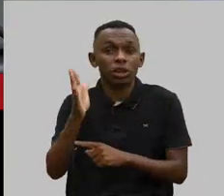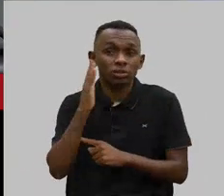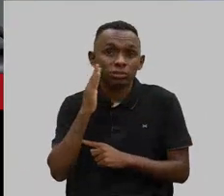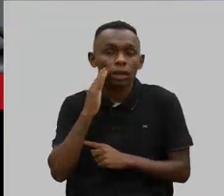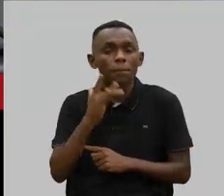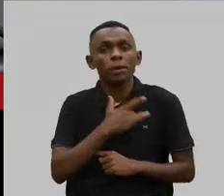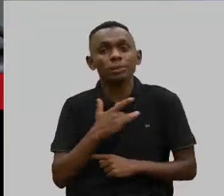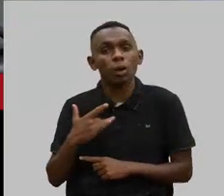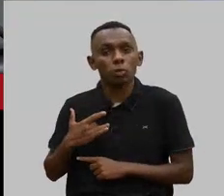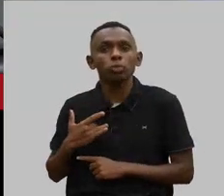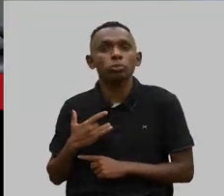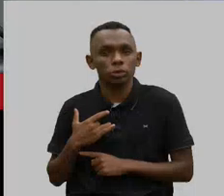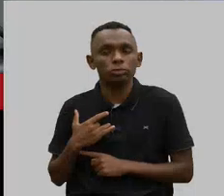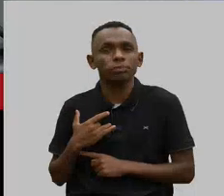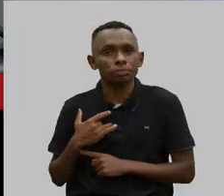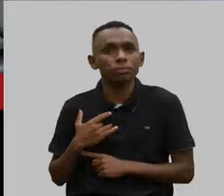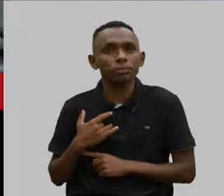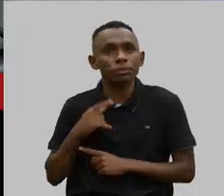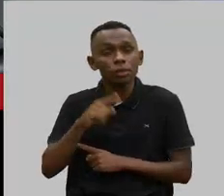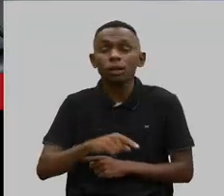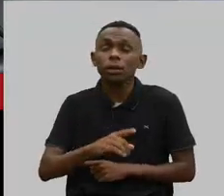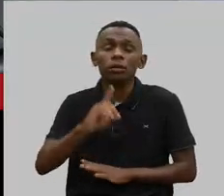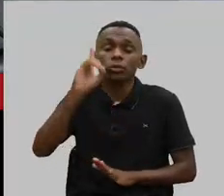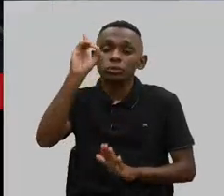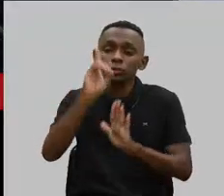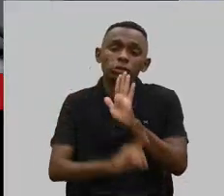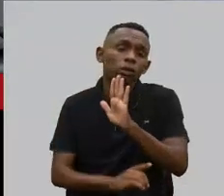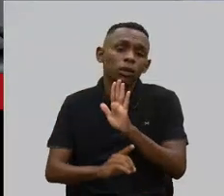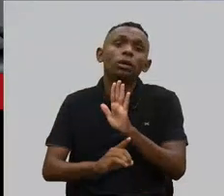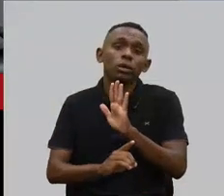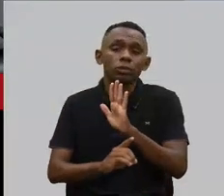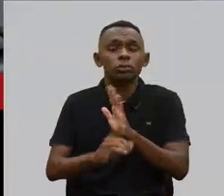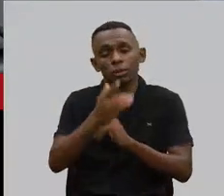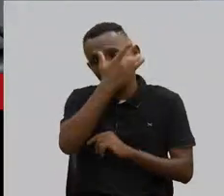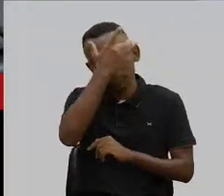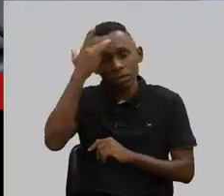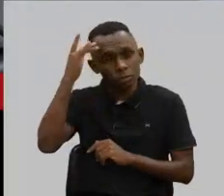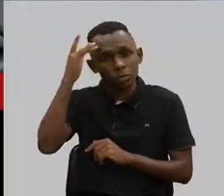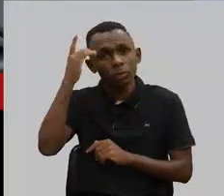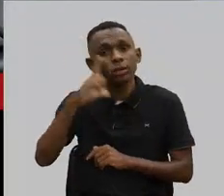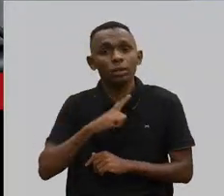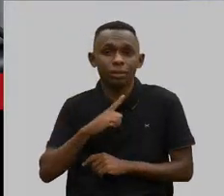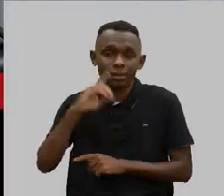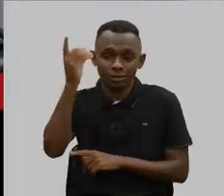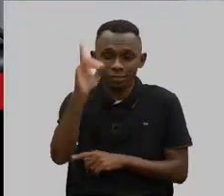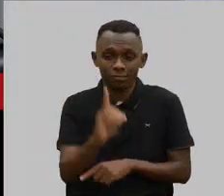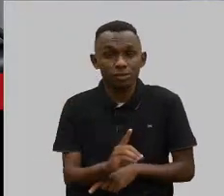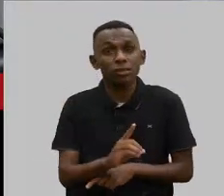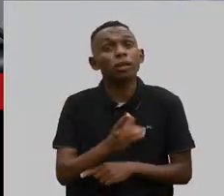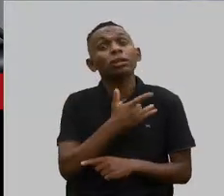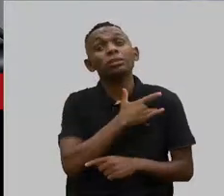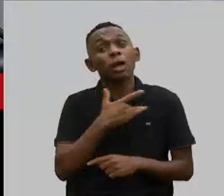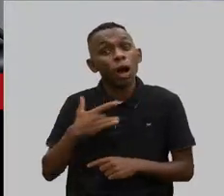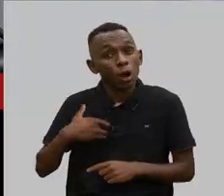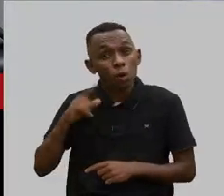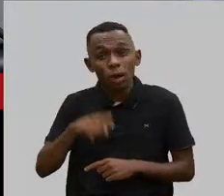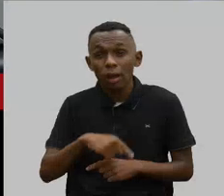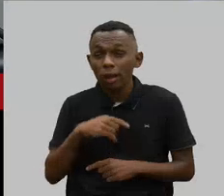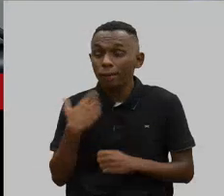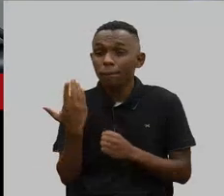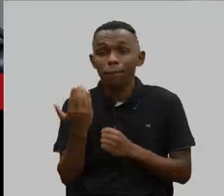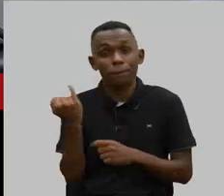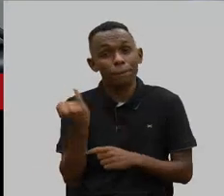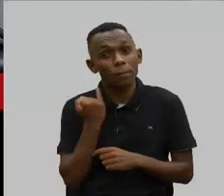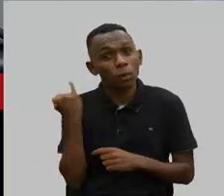saúde, Poli, é um direito da pessoa com deficiência. a saúde é um direito fundamental